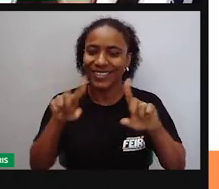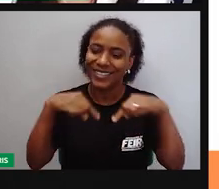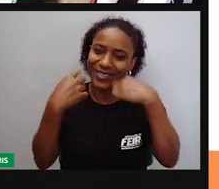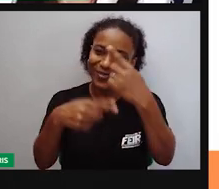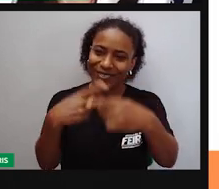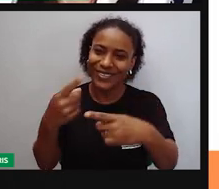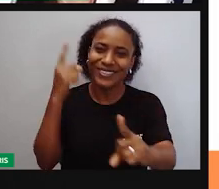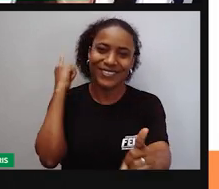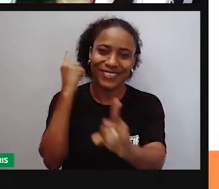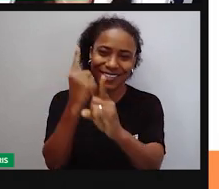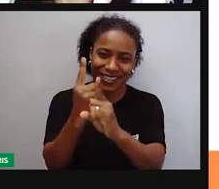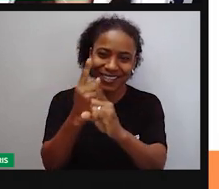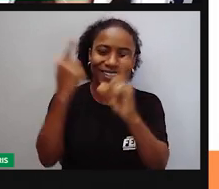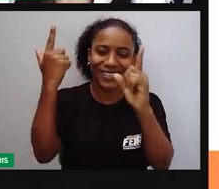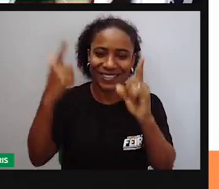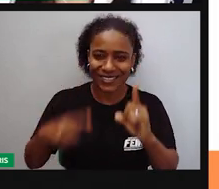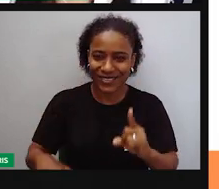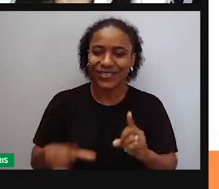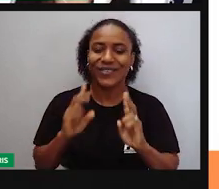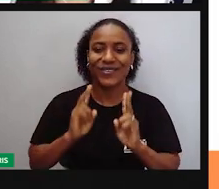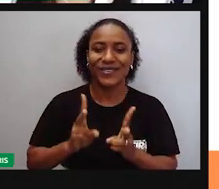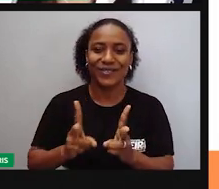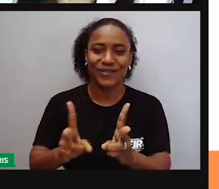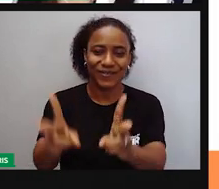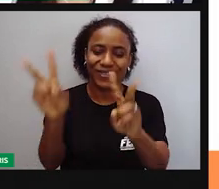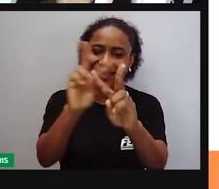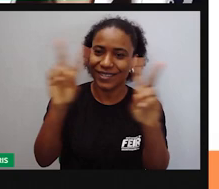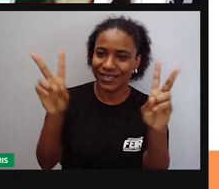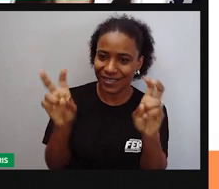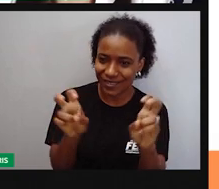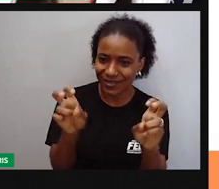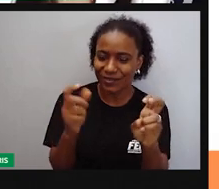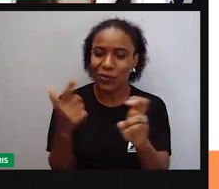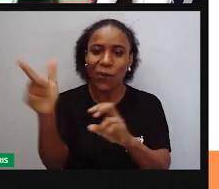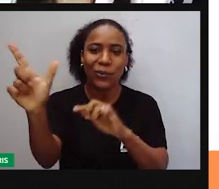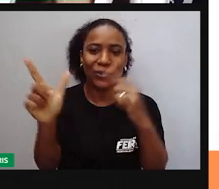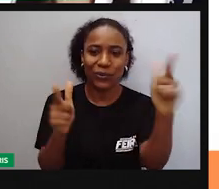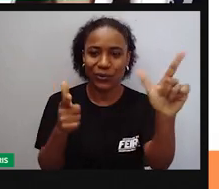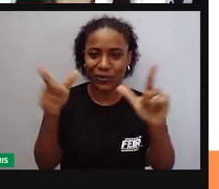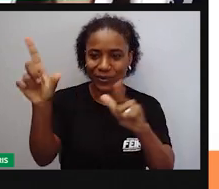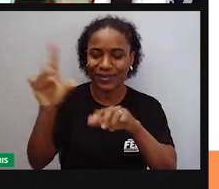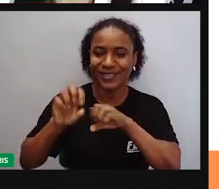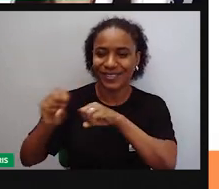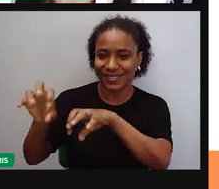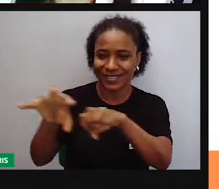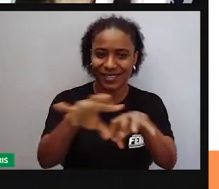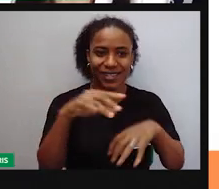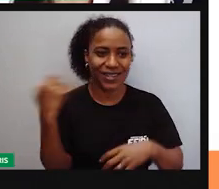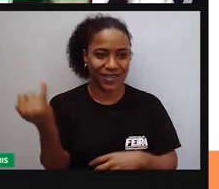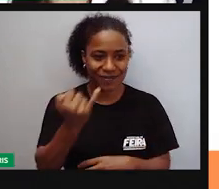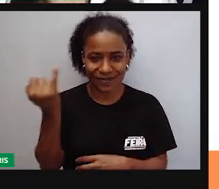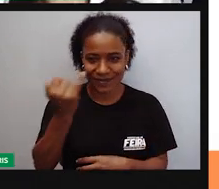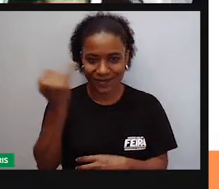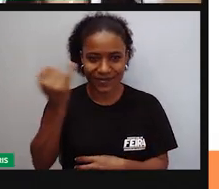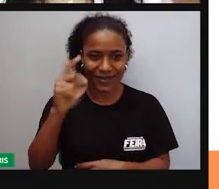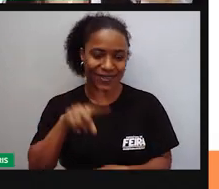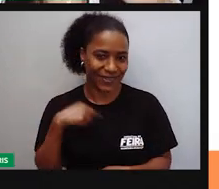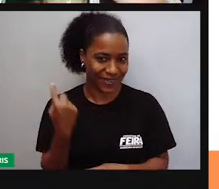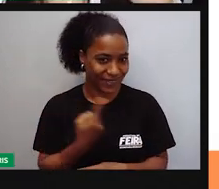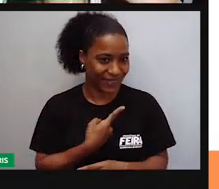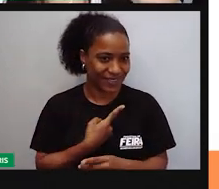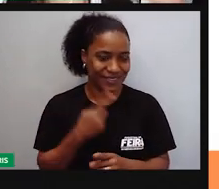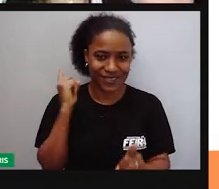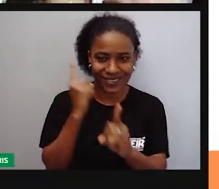momento, tá certo? Para dar continuidade a este assunto, a outros assuntos importantes. A gente se vê, ó.